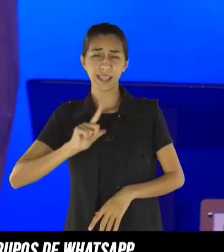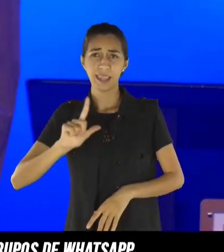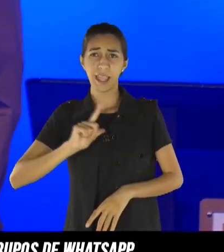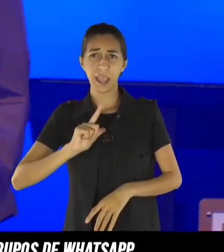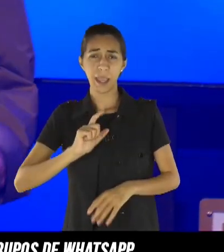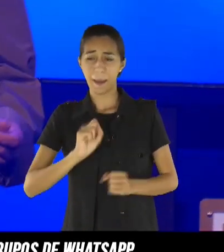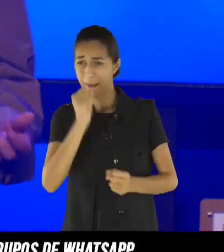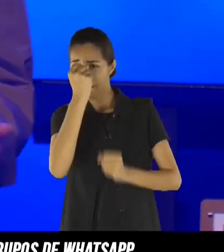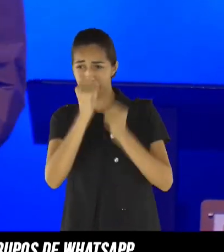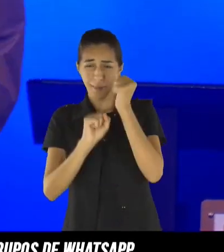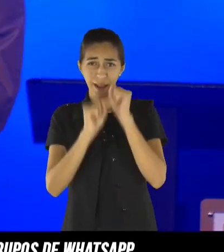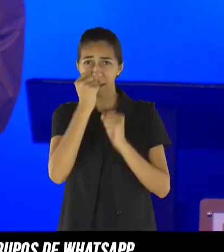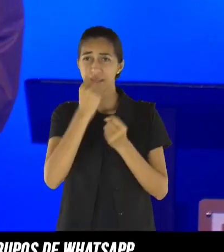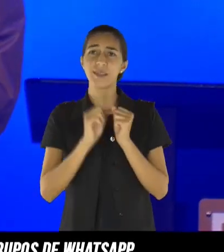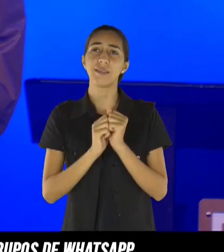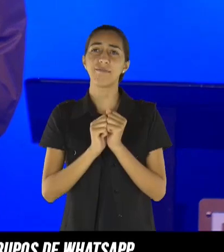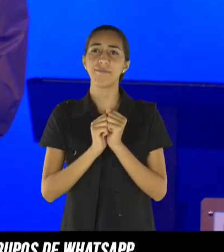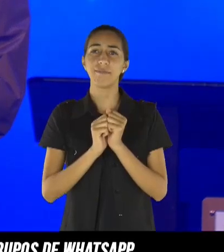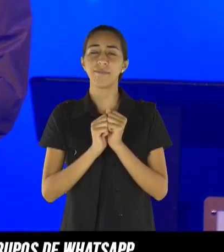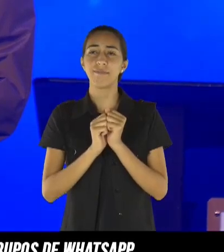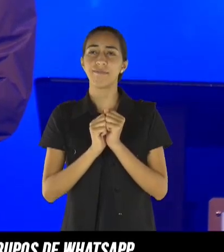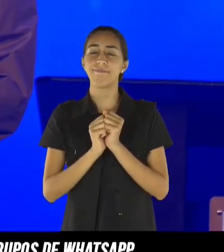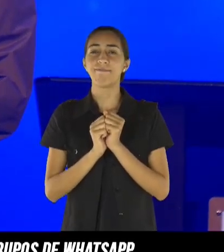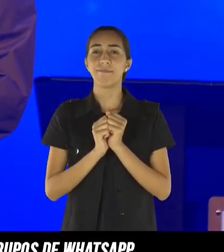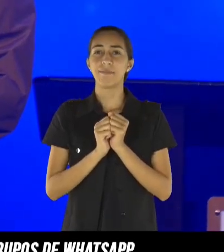preocupado e a gente se desanima.